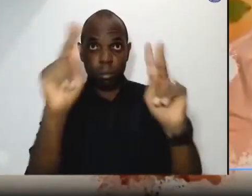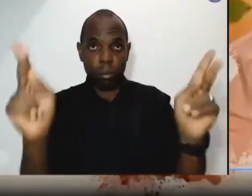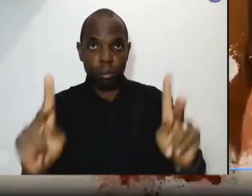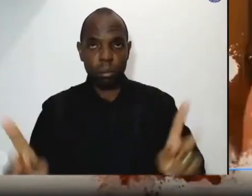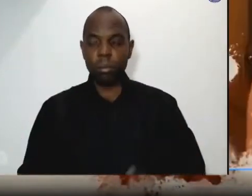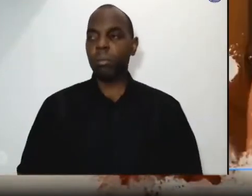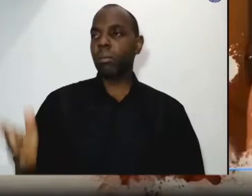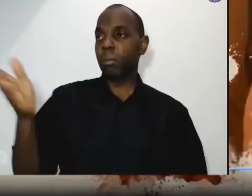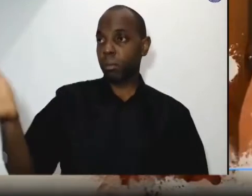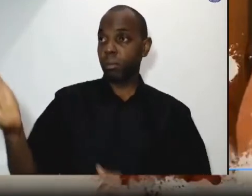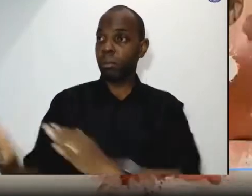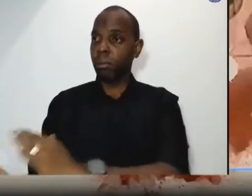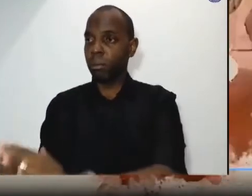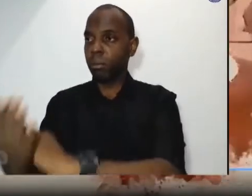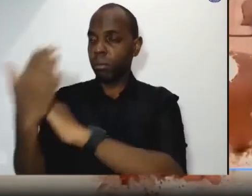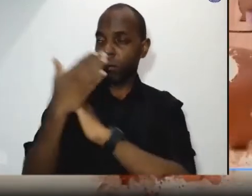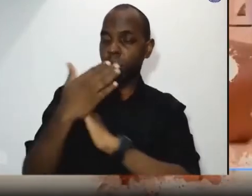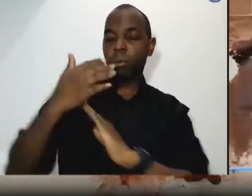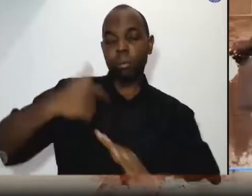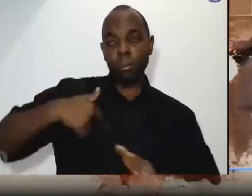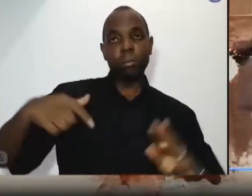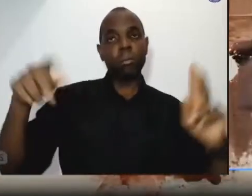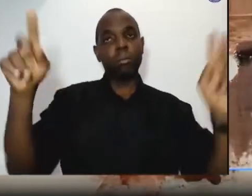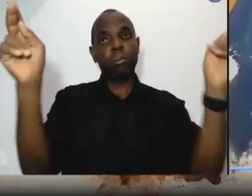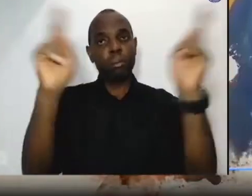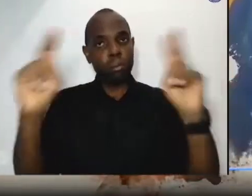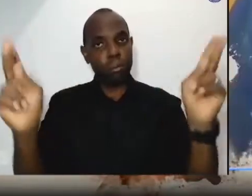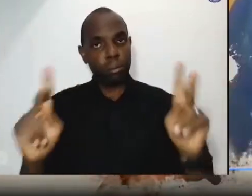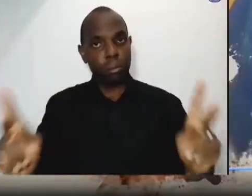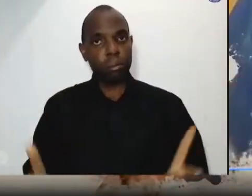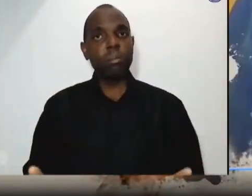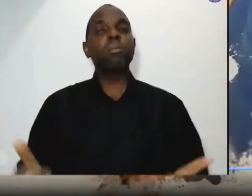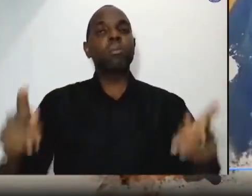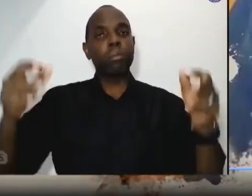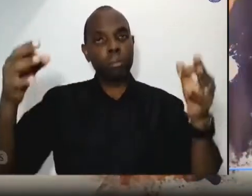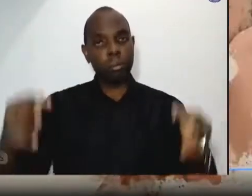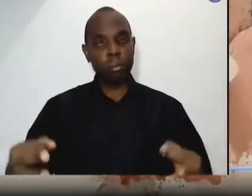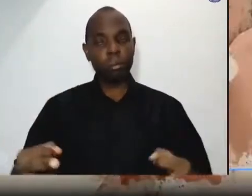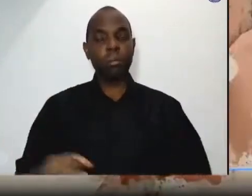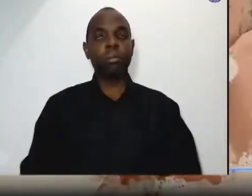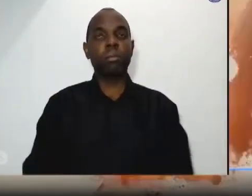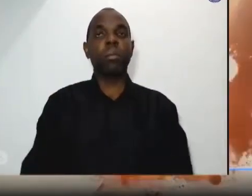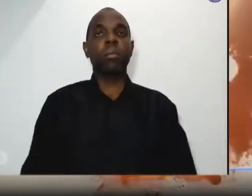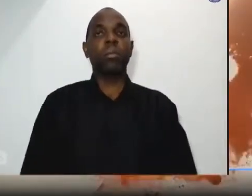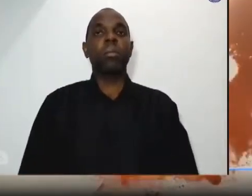fazei de mim um instrumento de vossa paz.